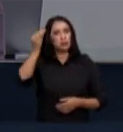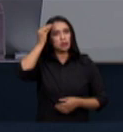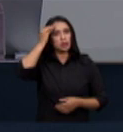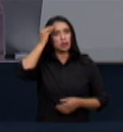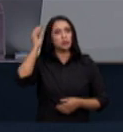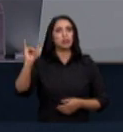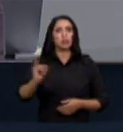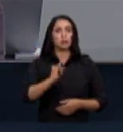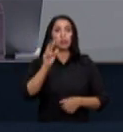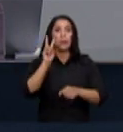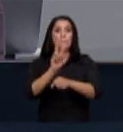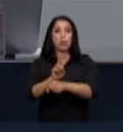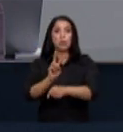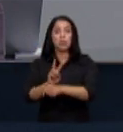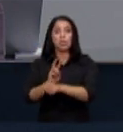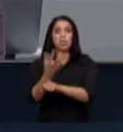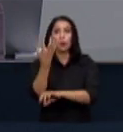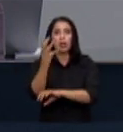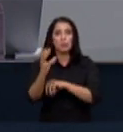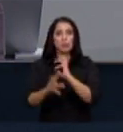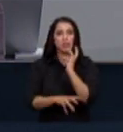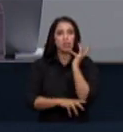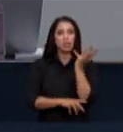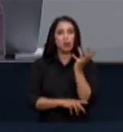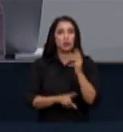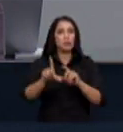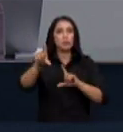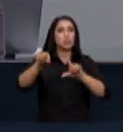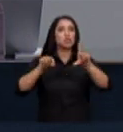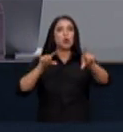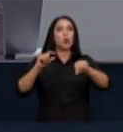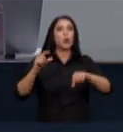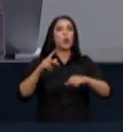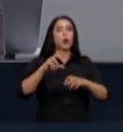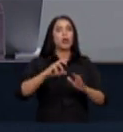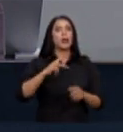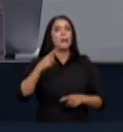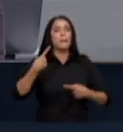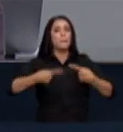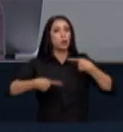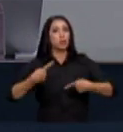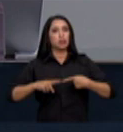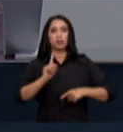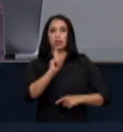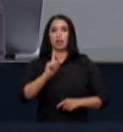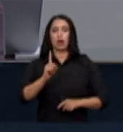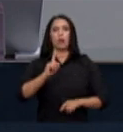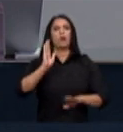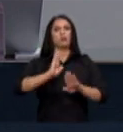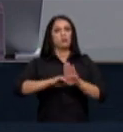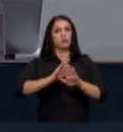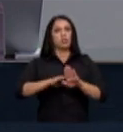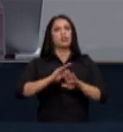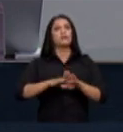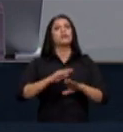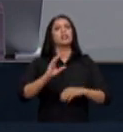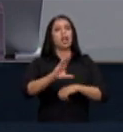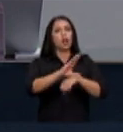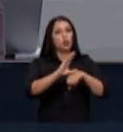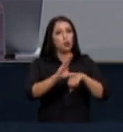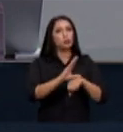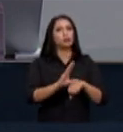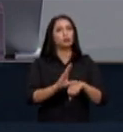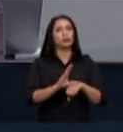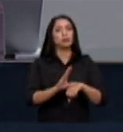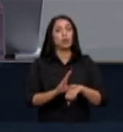que a proteção ambiental não é uma escolha política é um dever constitucional além disso o